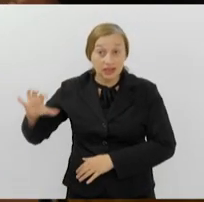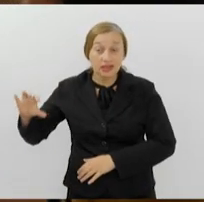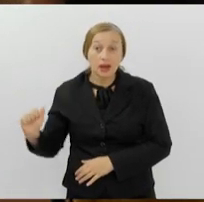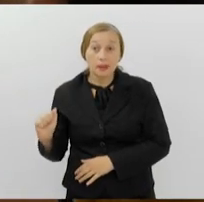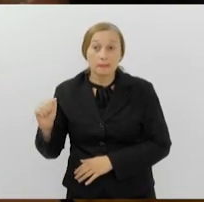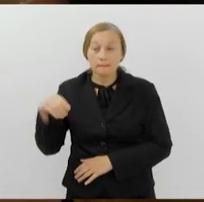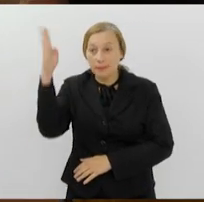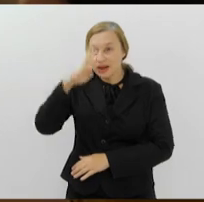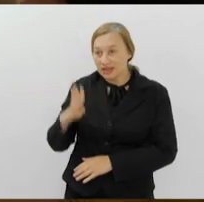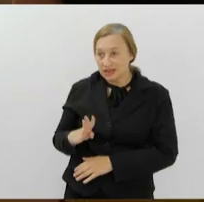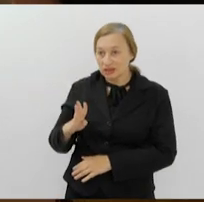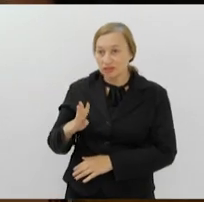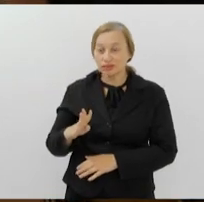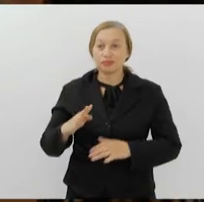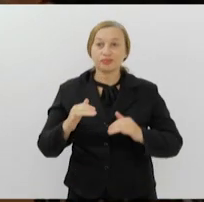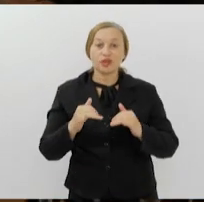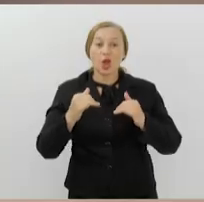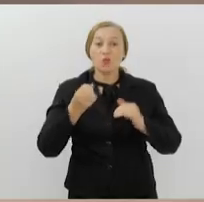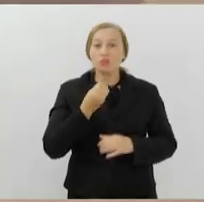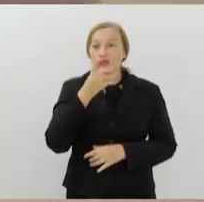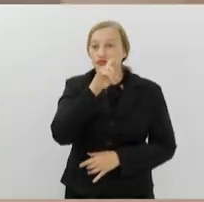O Bom Dia Alerj começa agora.